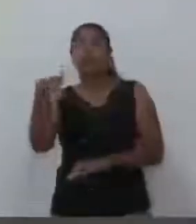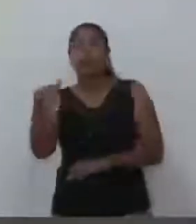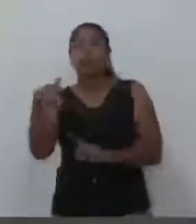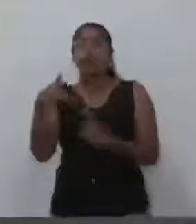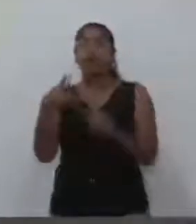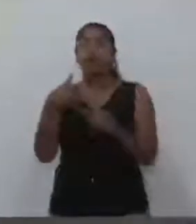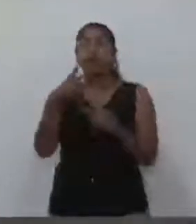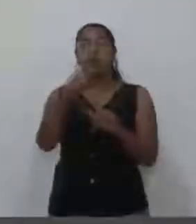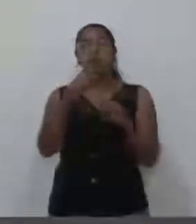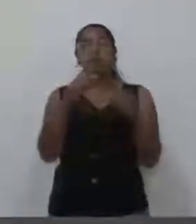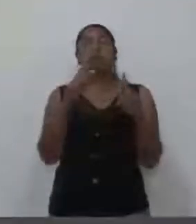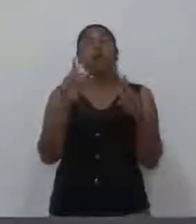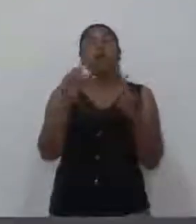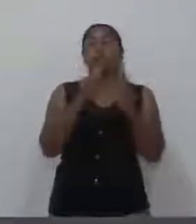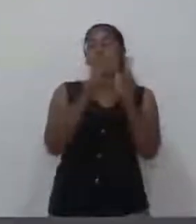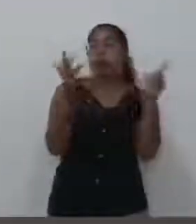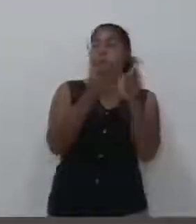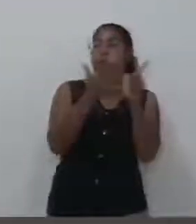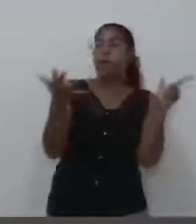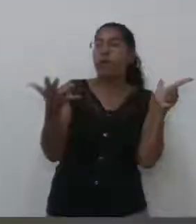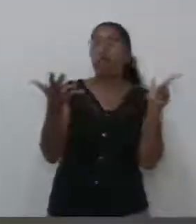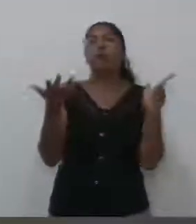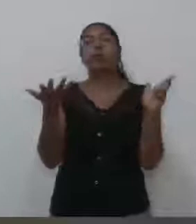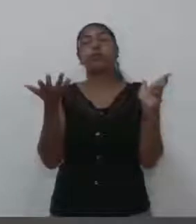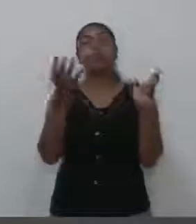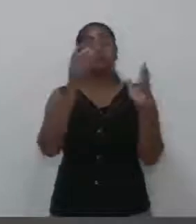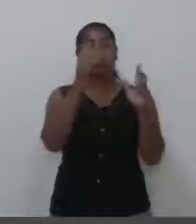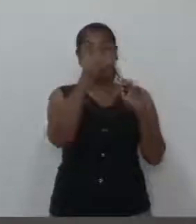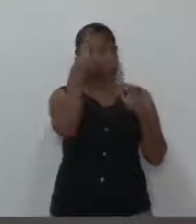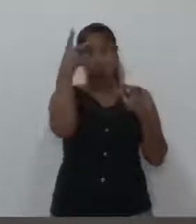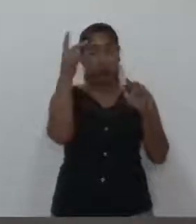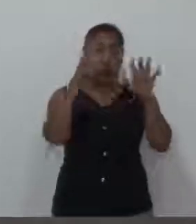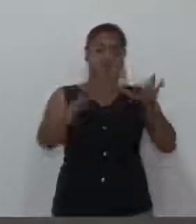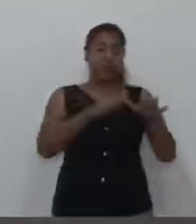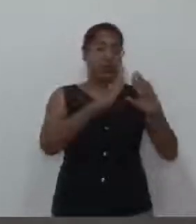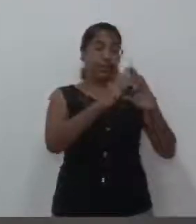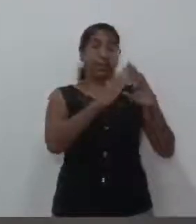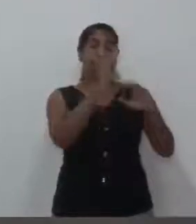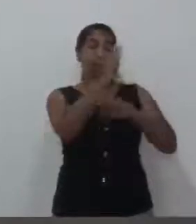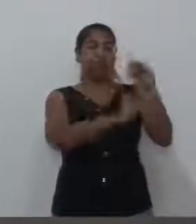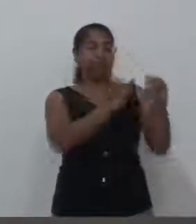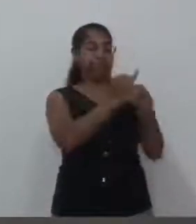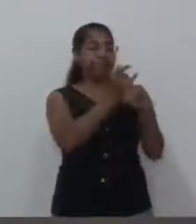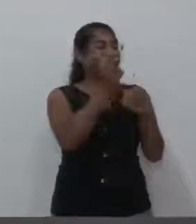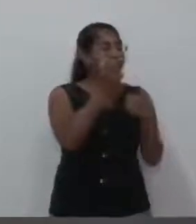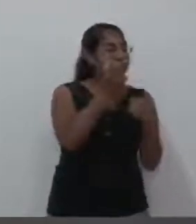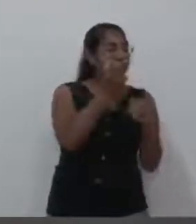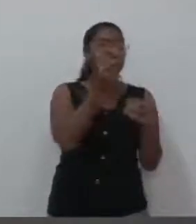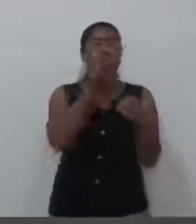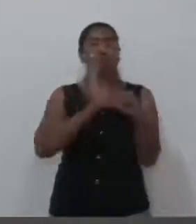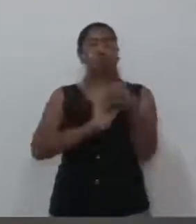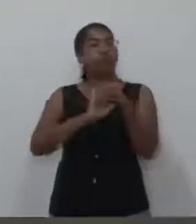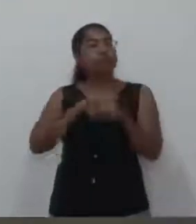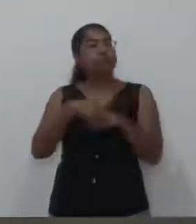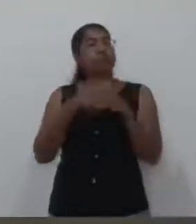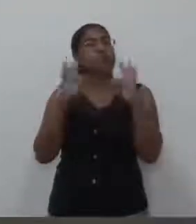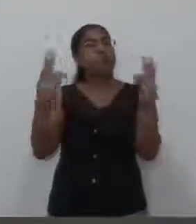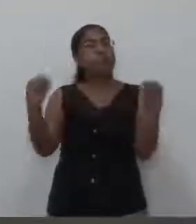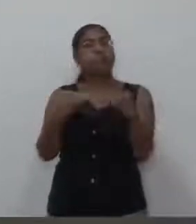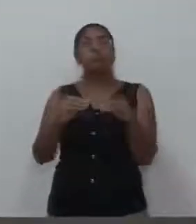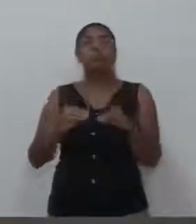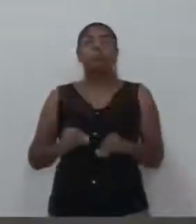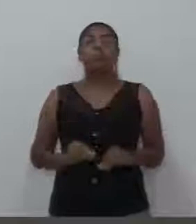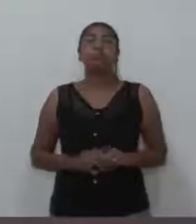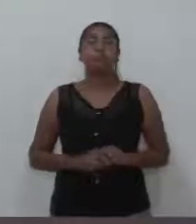imprensa, todos que nos assistem via internet, enfim, a todos uma ótima noite. Senhor presidente,